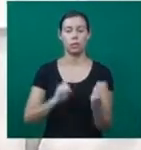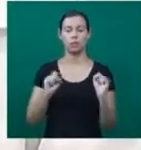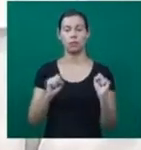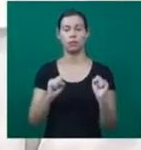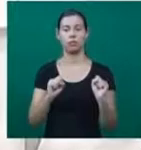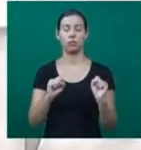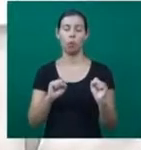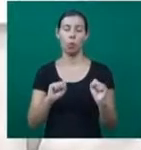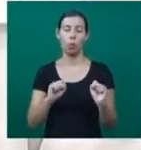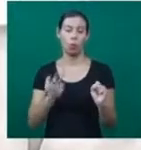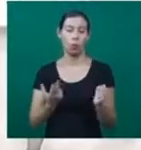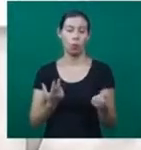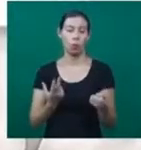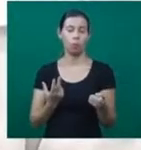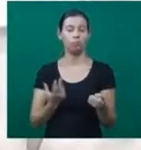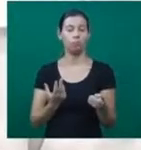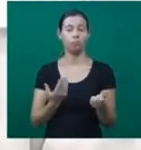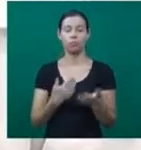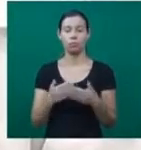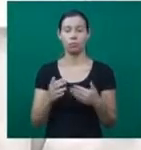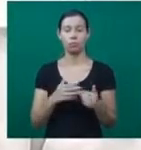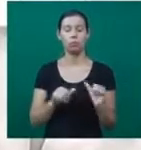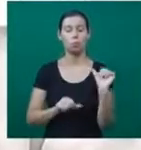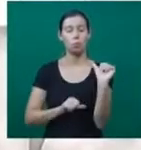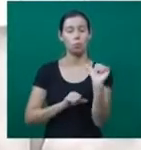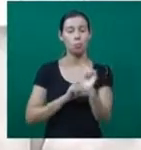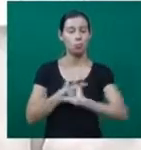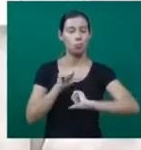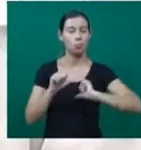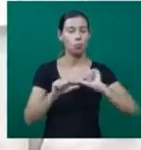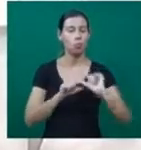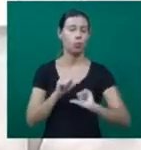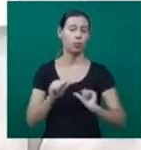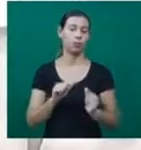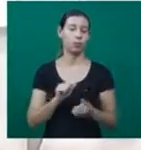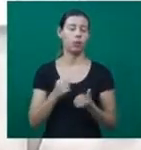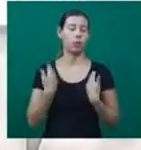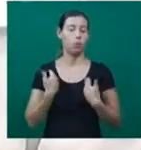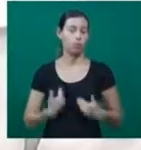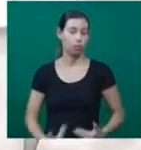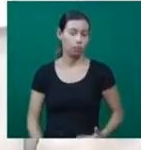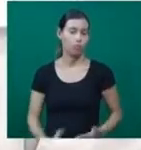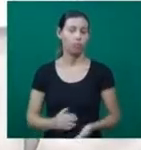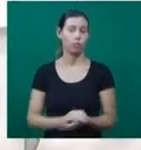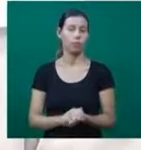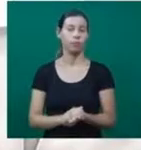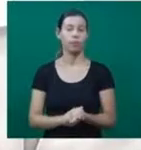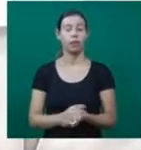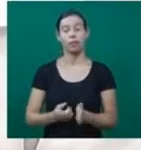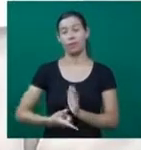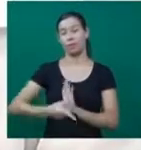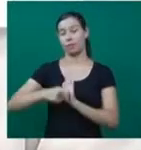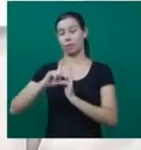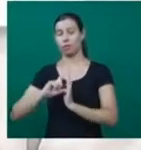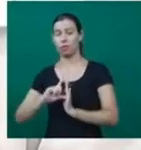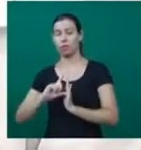estresse cirúrgico, pode descontrolar o fluxo menstrual dessa paciente e antecipar uma ovulação ou até